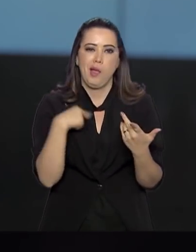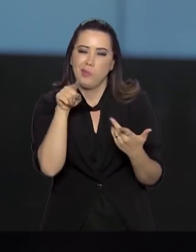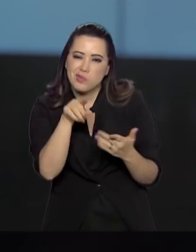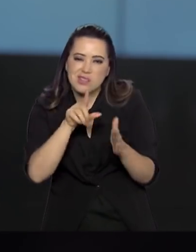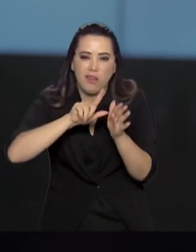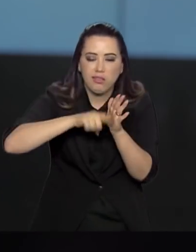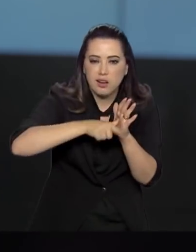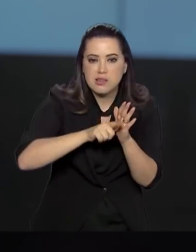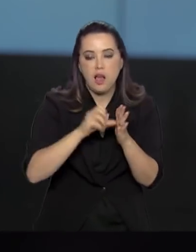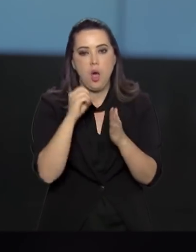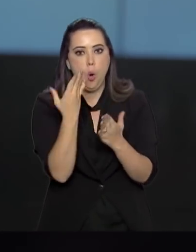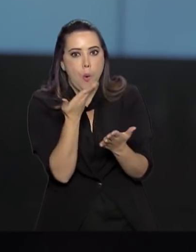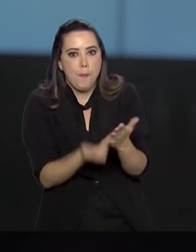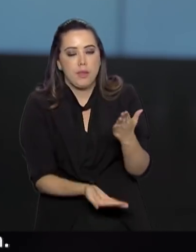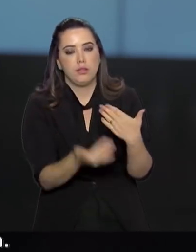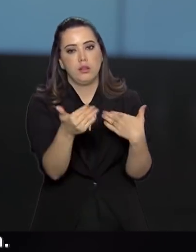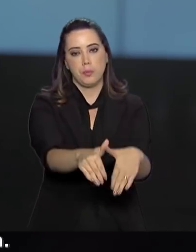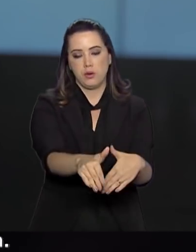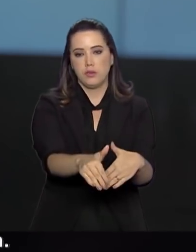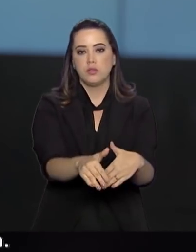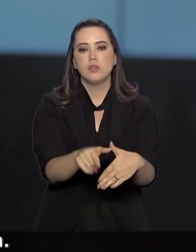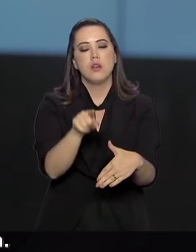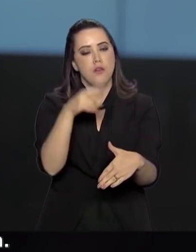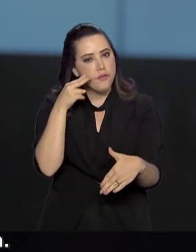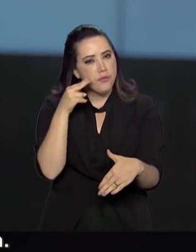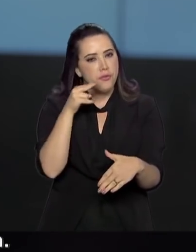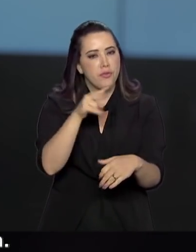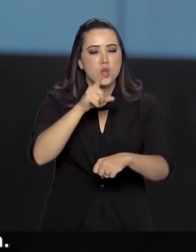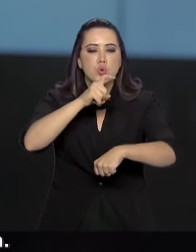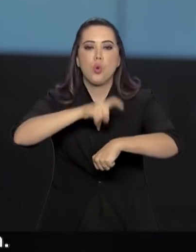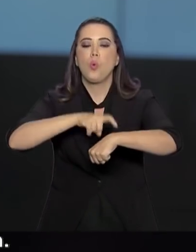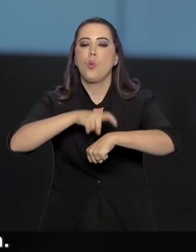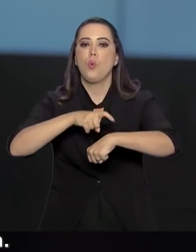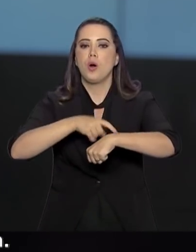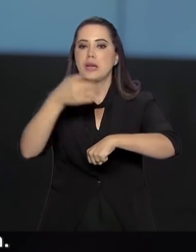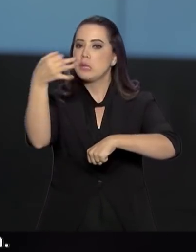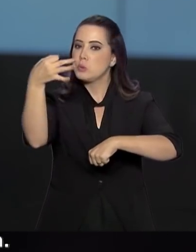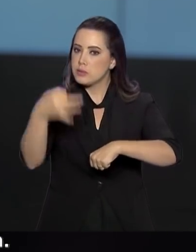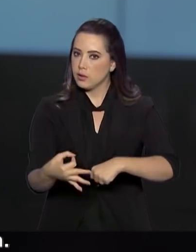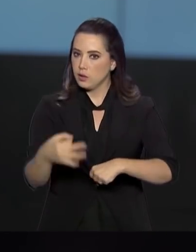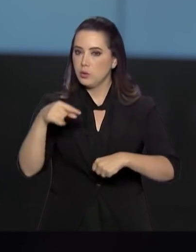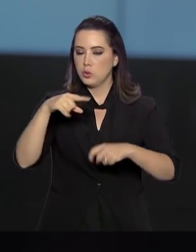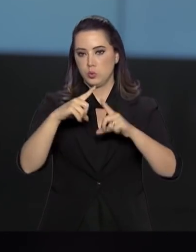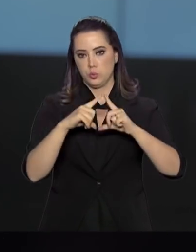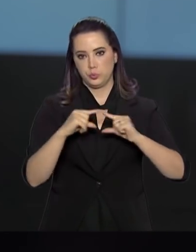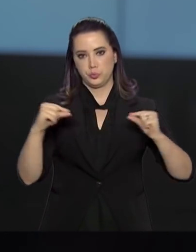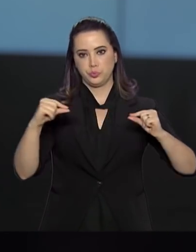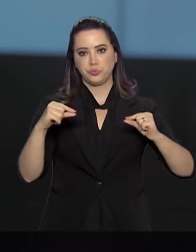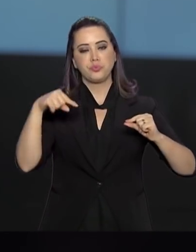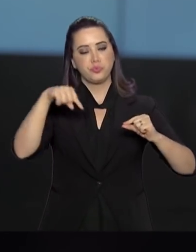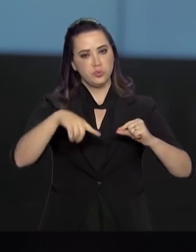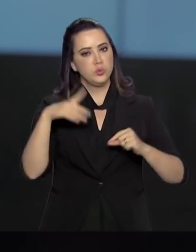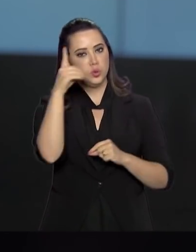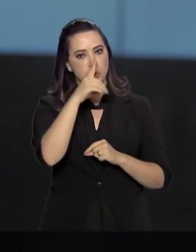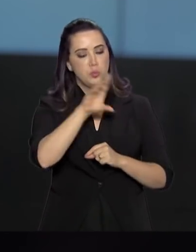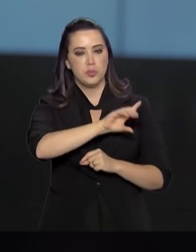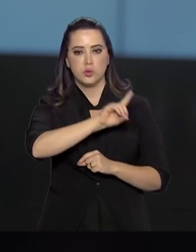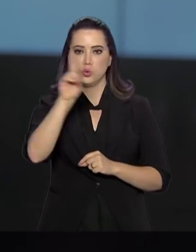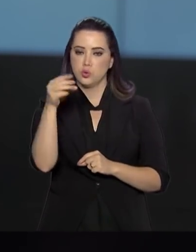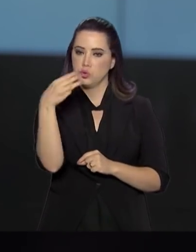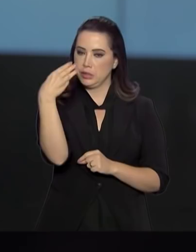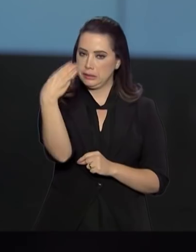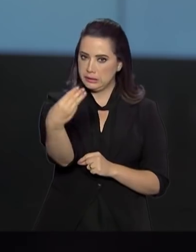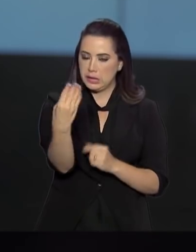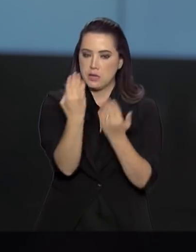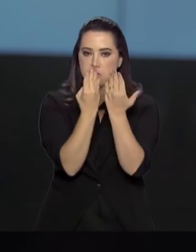atrasar ou até mesmo perder a prova, leve em consideração o horário oficial de Brasília. Nesse domingo, dia 3, os